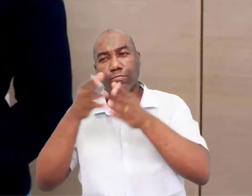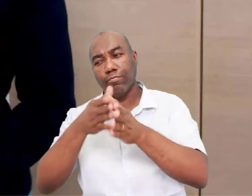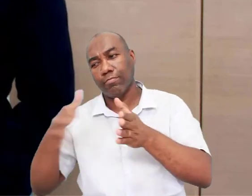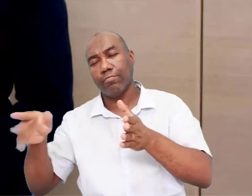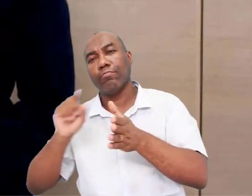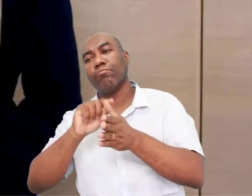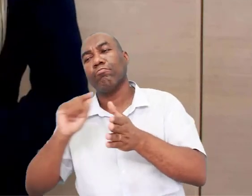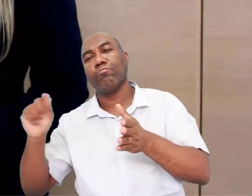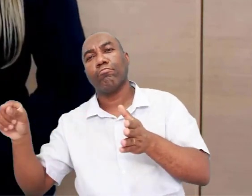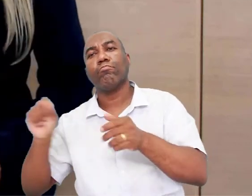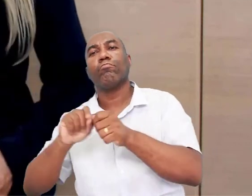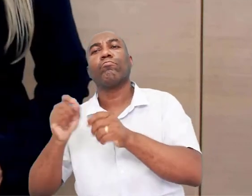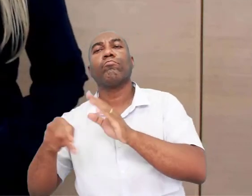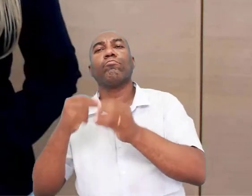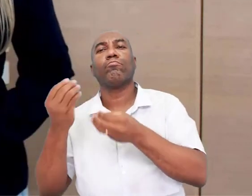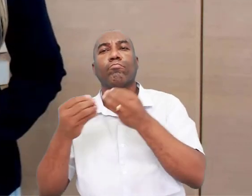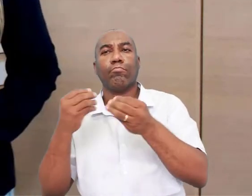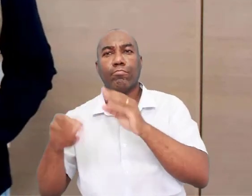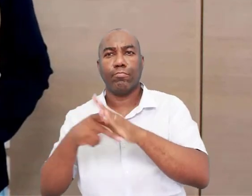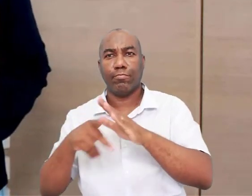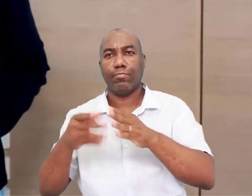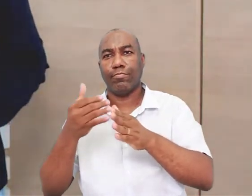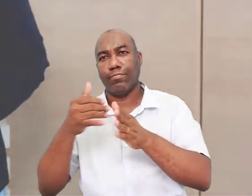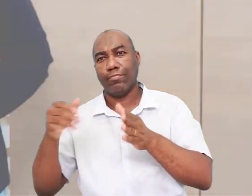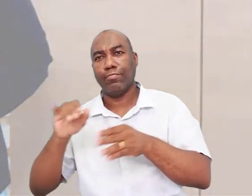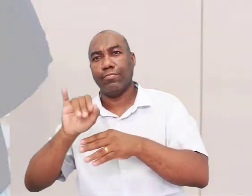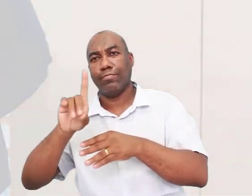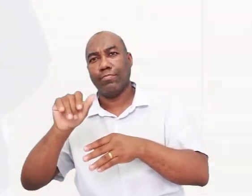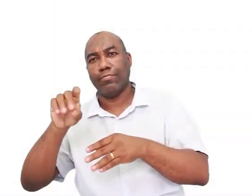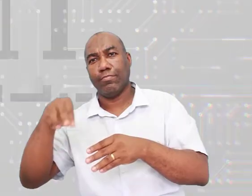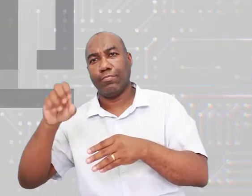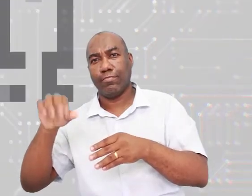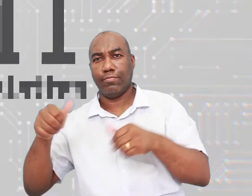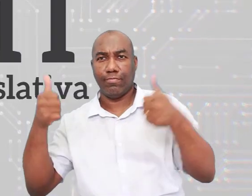Mas aí falando especificamente da Idade dos Metais. Beleza?